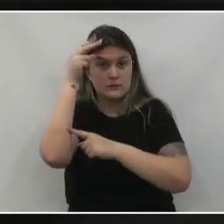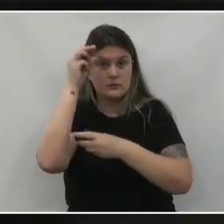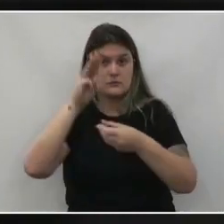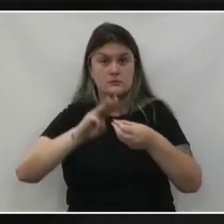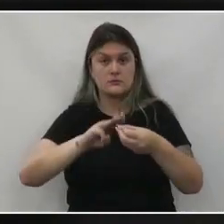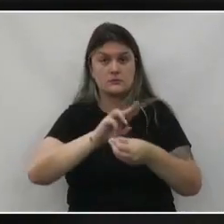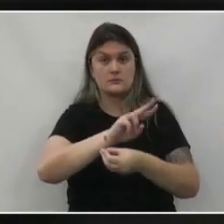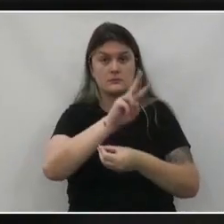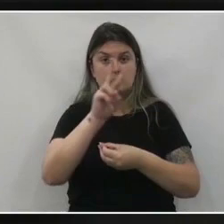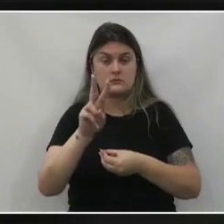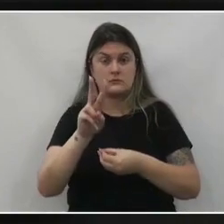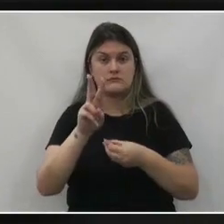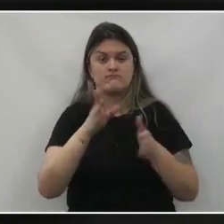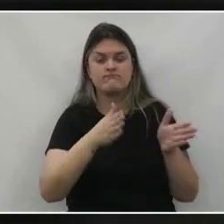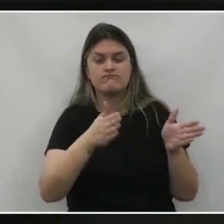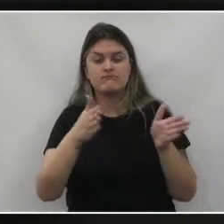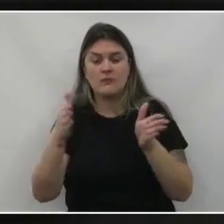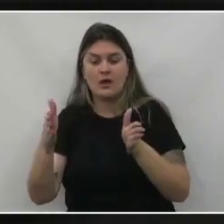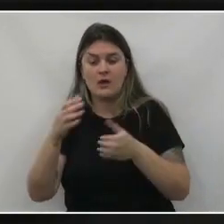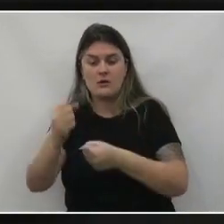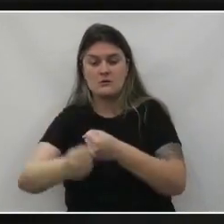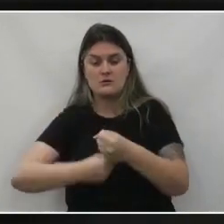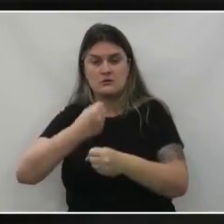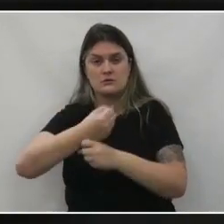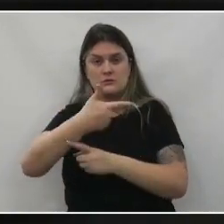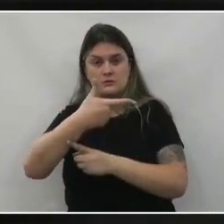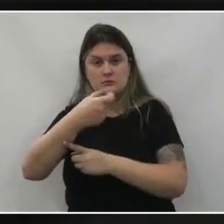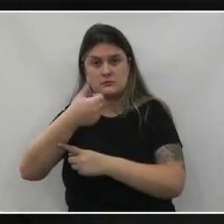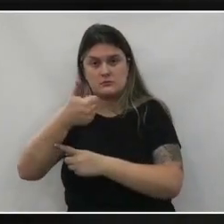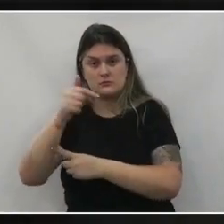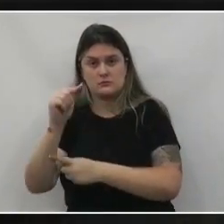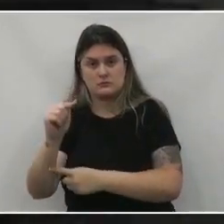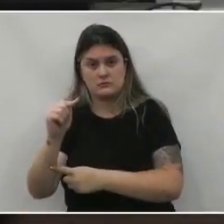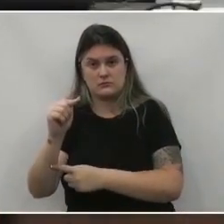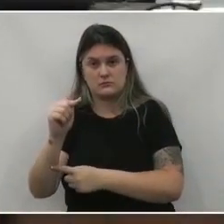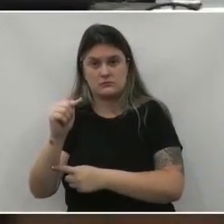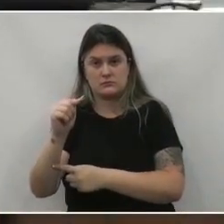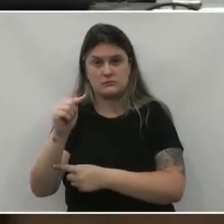união da vitória referente ao exercício de 2017